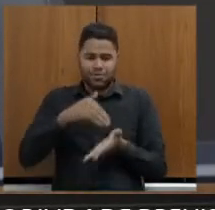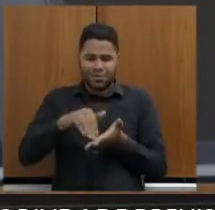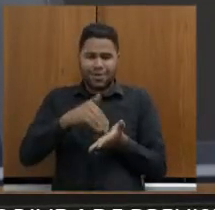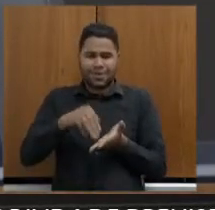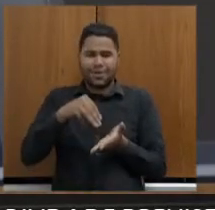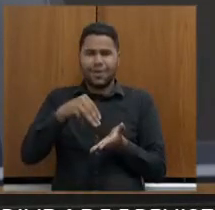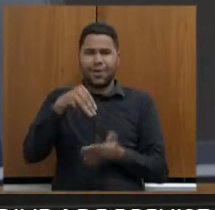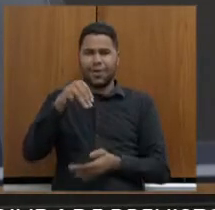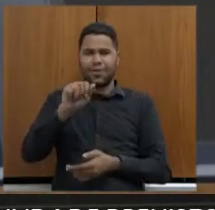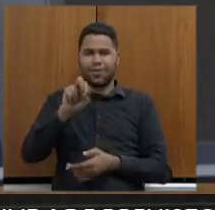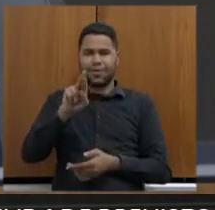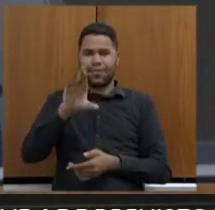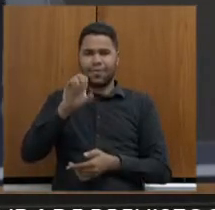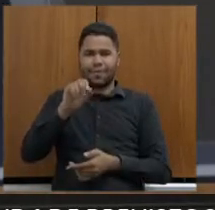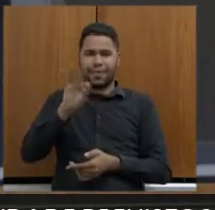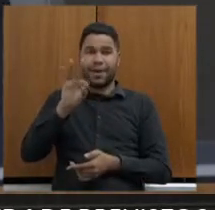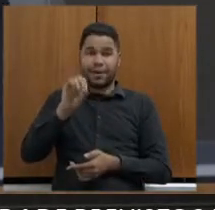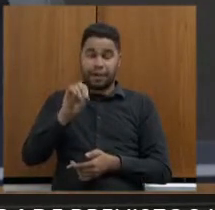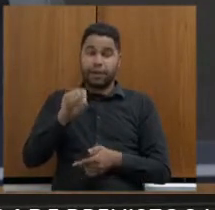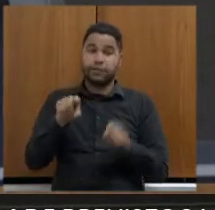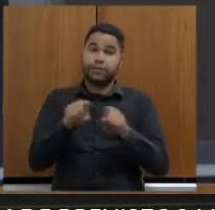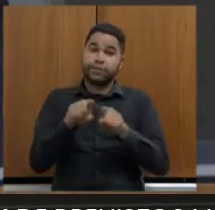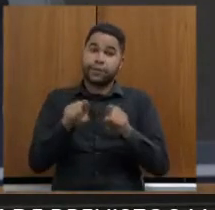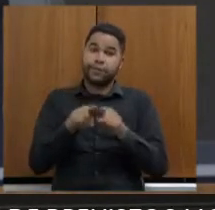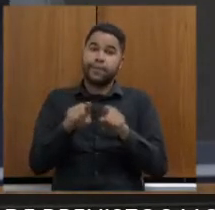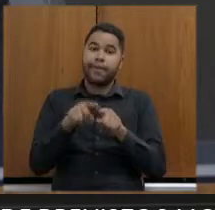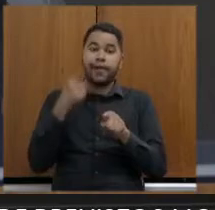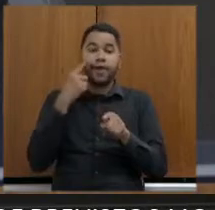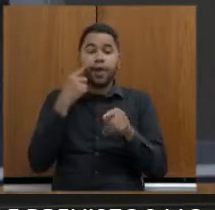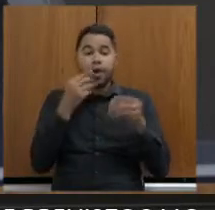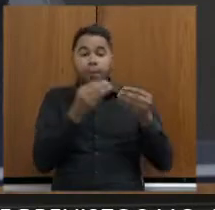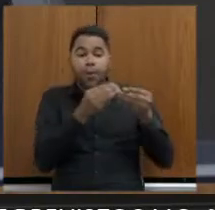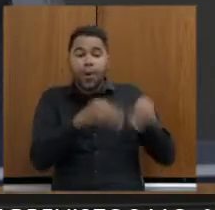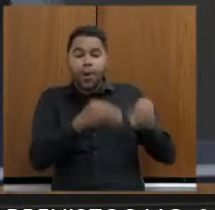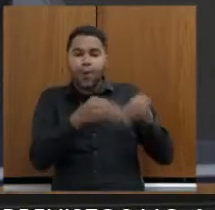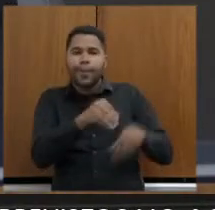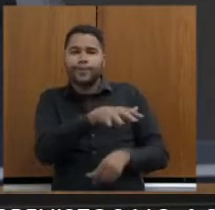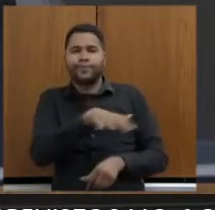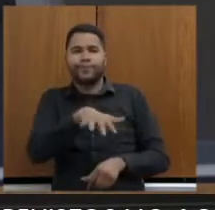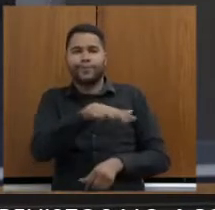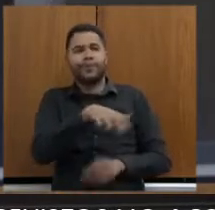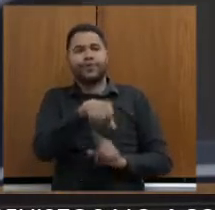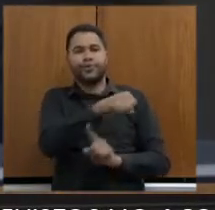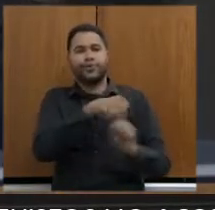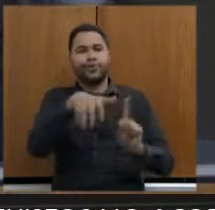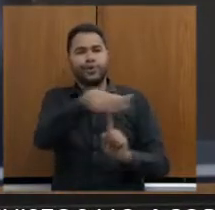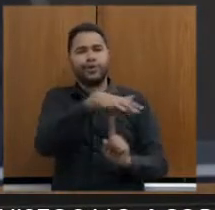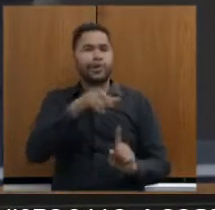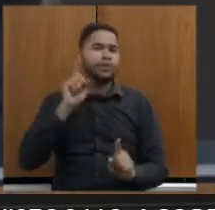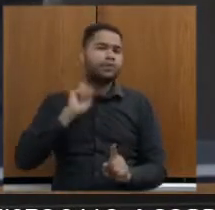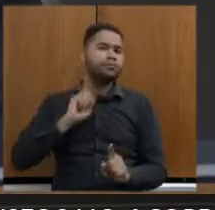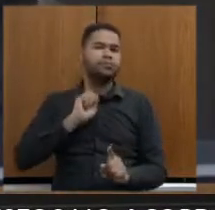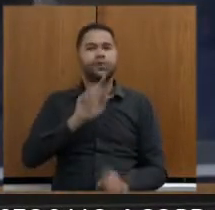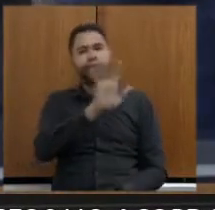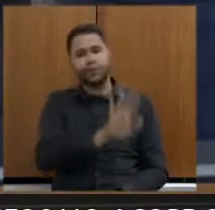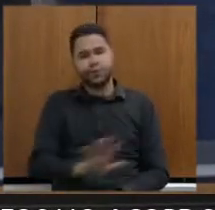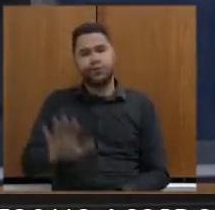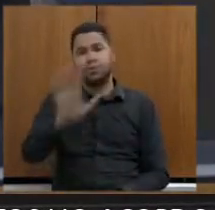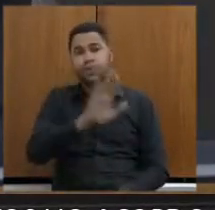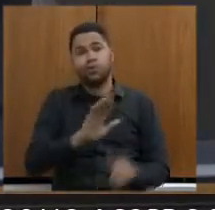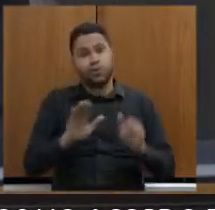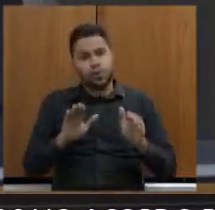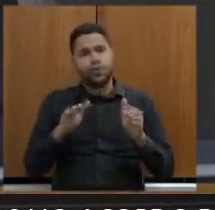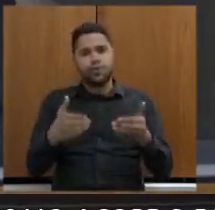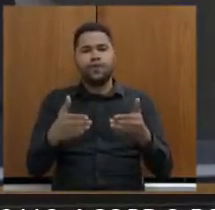Marcato, há também uma compensação à sociedade mineira como um todo, e este é o foco aqui da